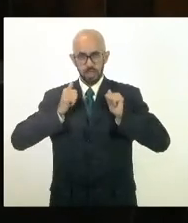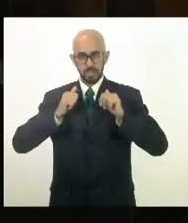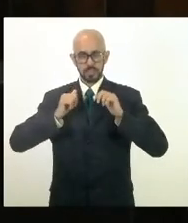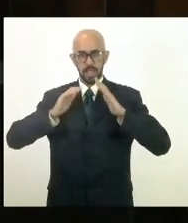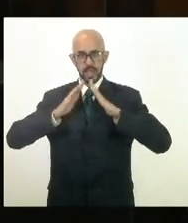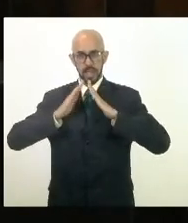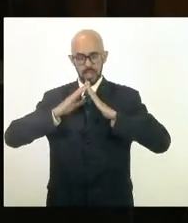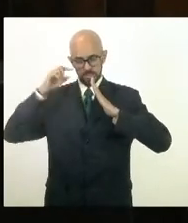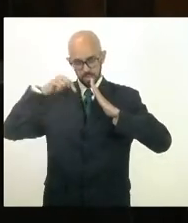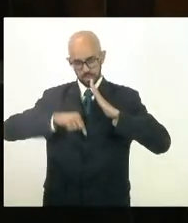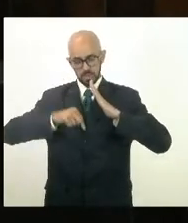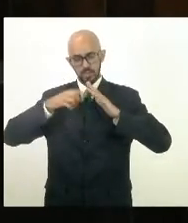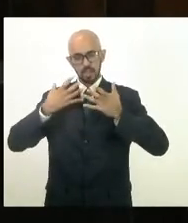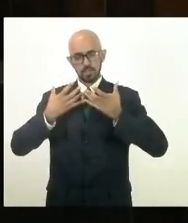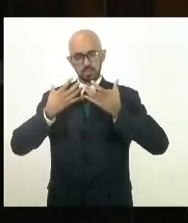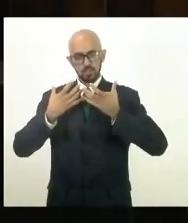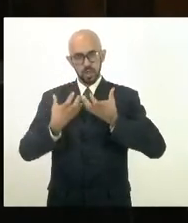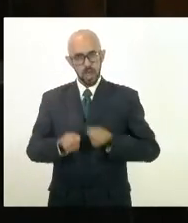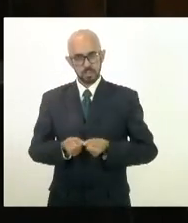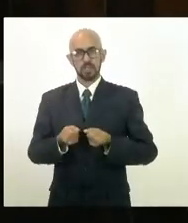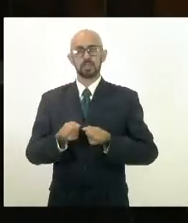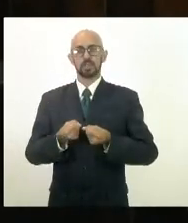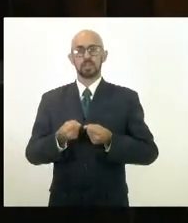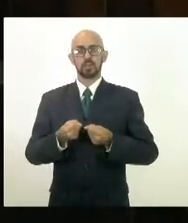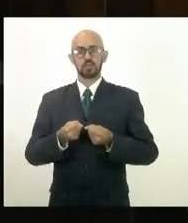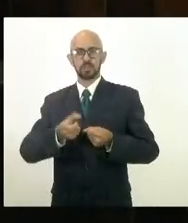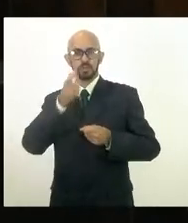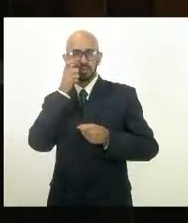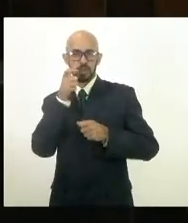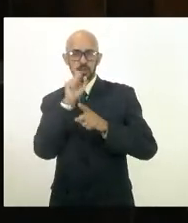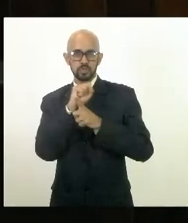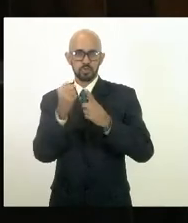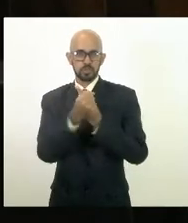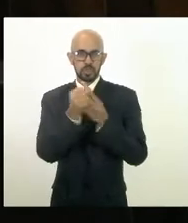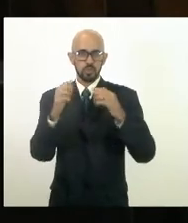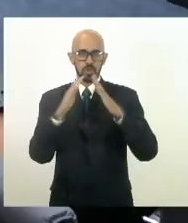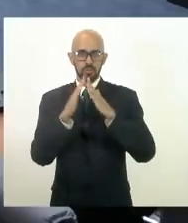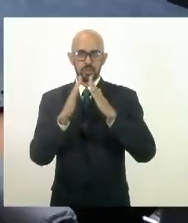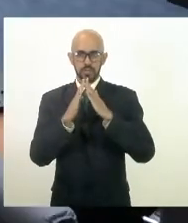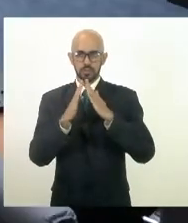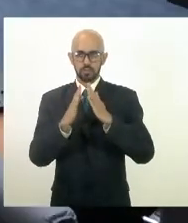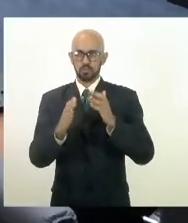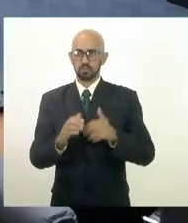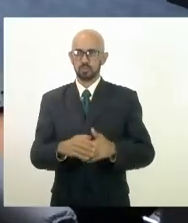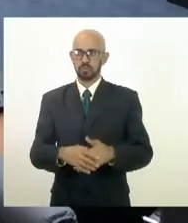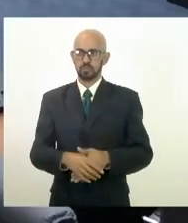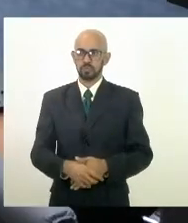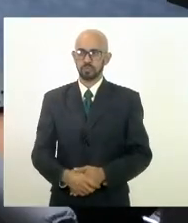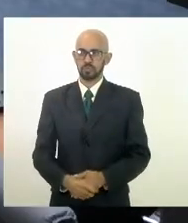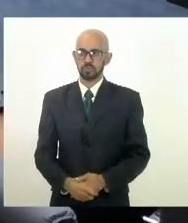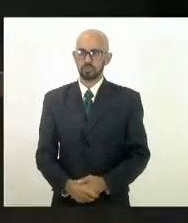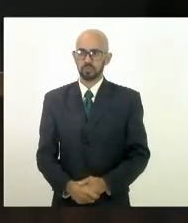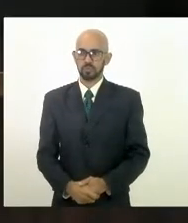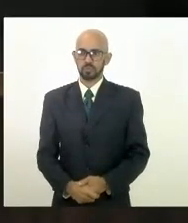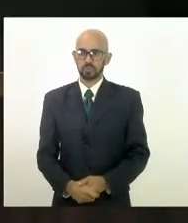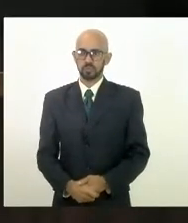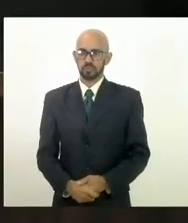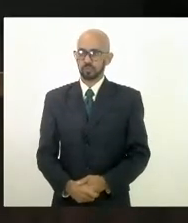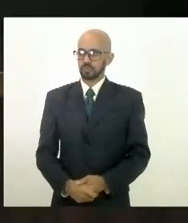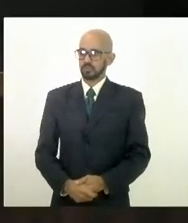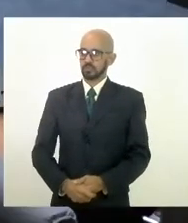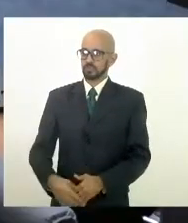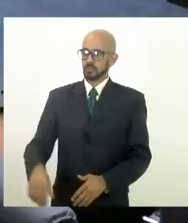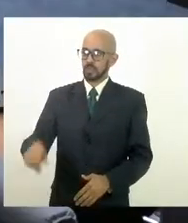o interesse social da habitação. Muito obrigada, senhor presidente. Cláudio, presidente. Deputado Filipe